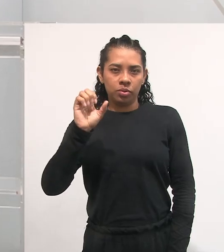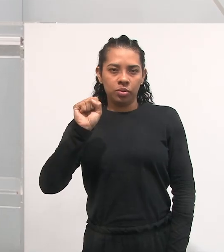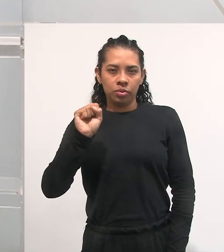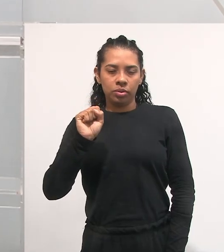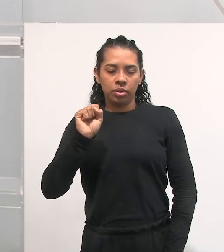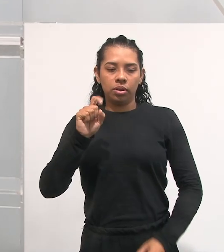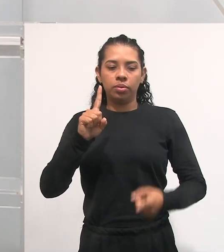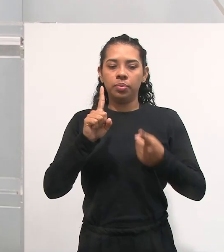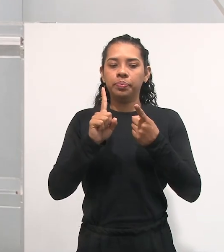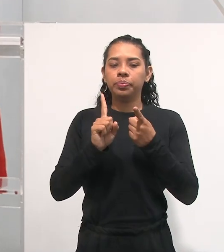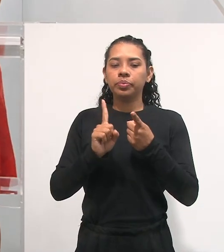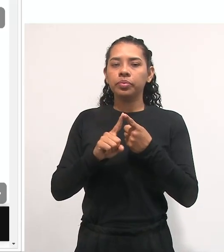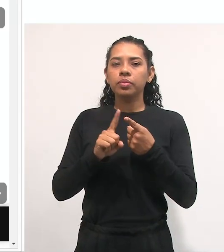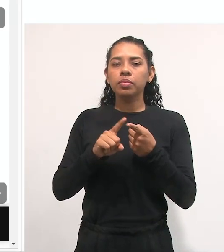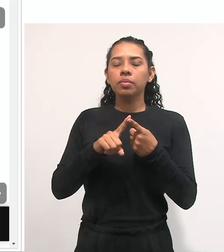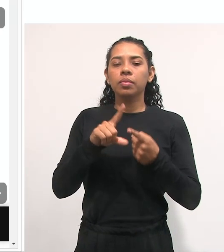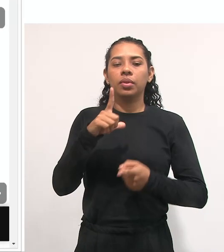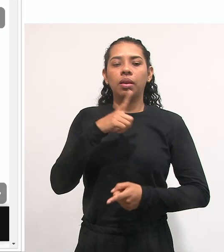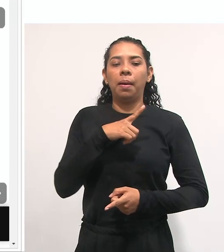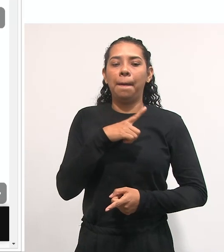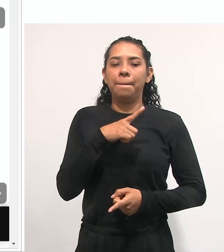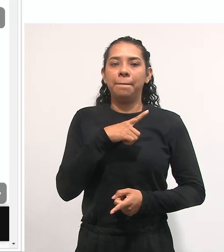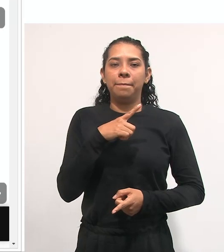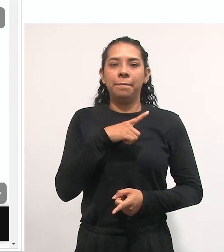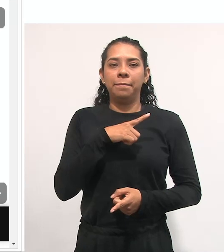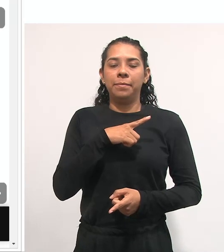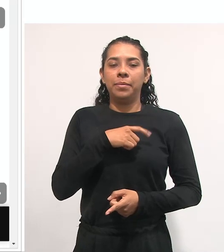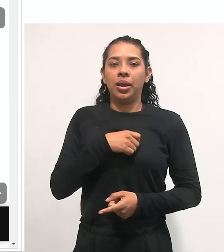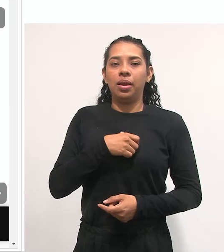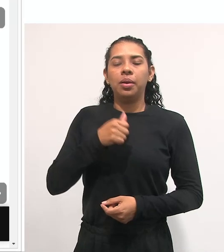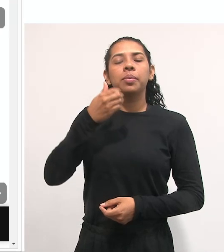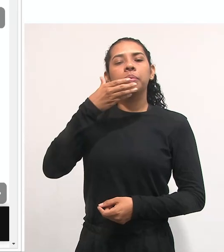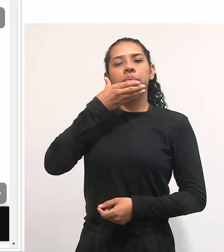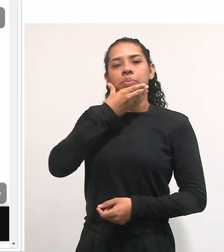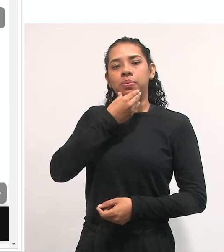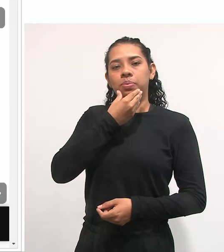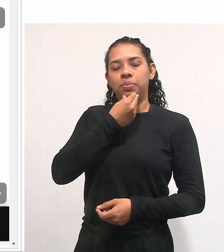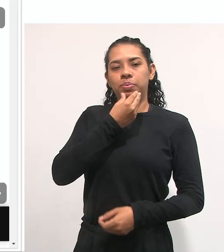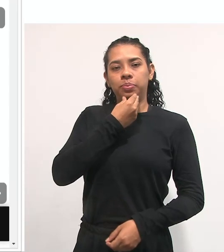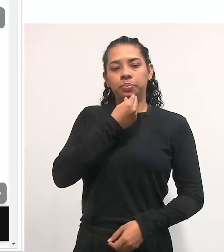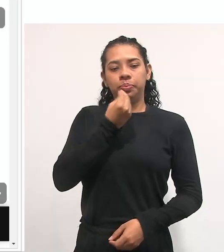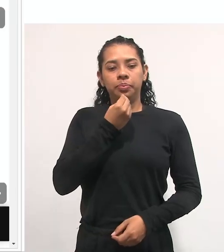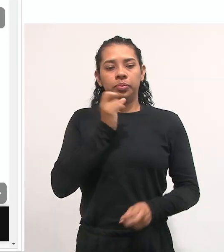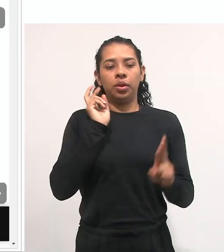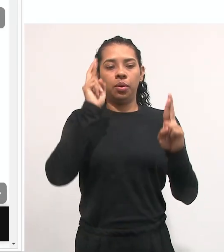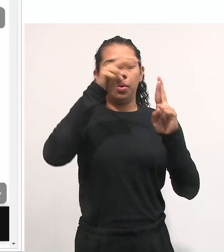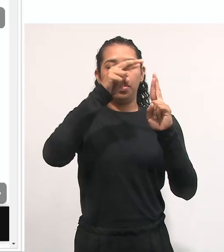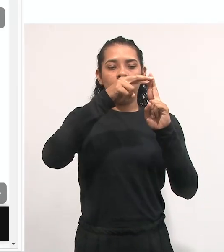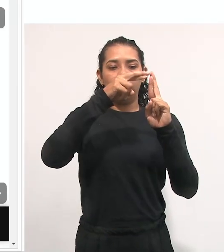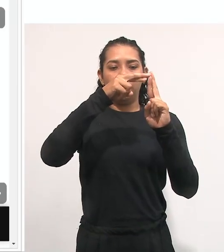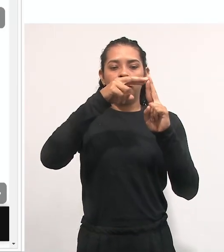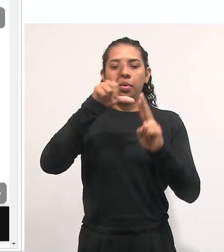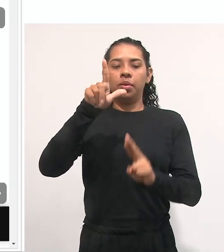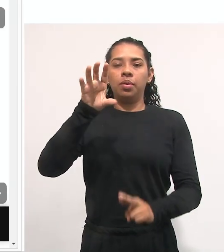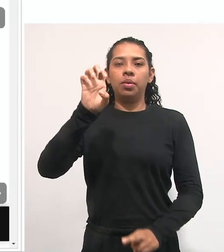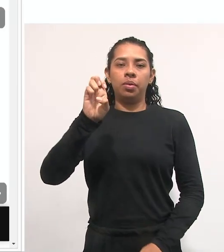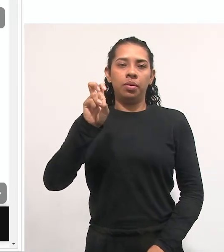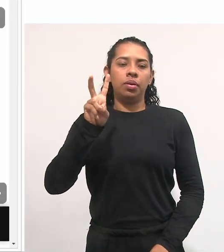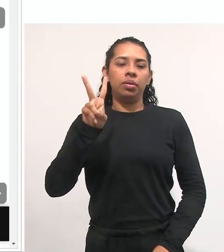classificar. A gente tem a contribuição dele, que é maravilhoso, Levy Vygotsky,